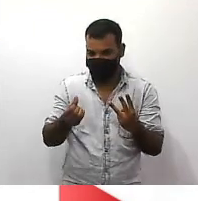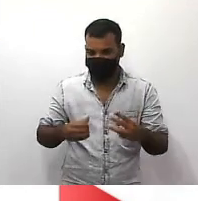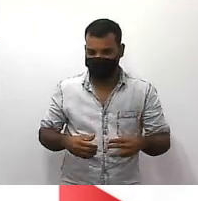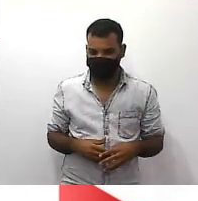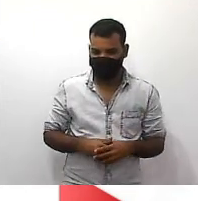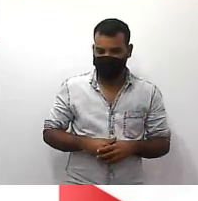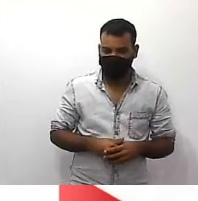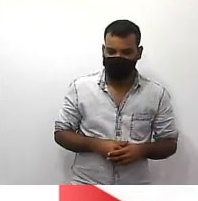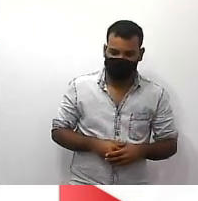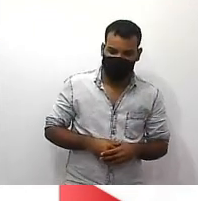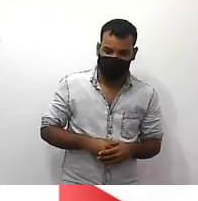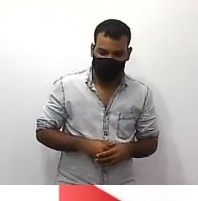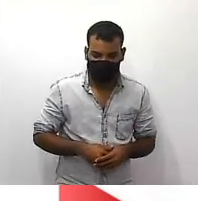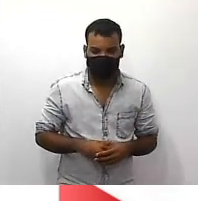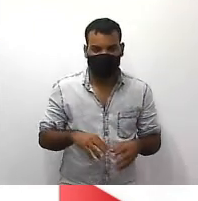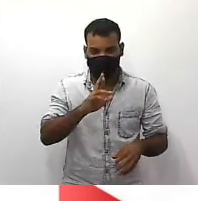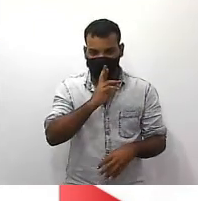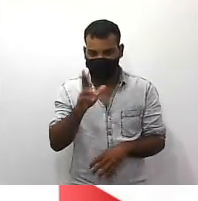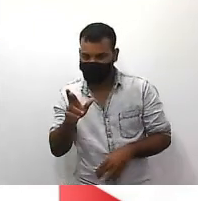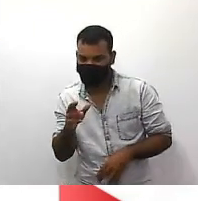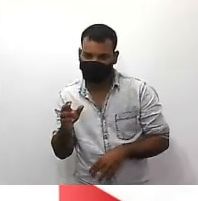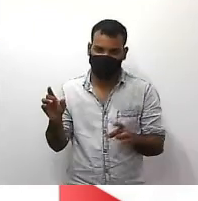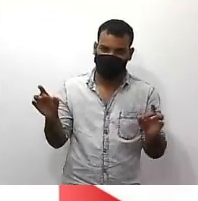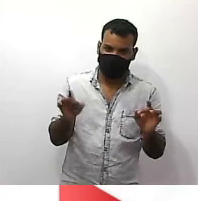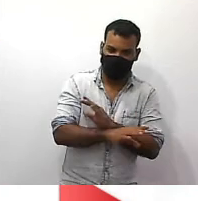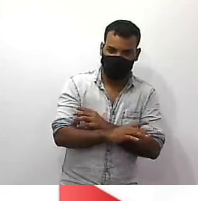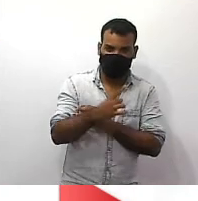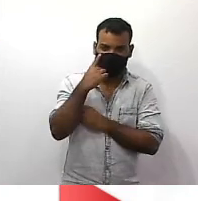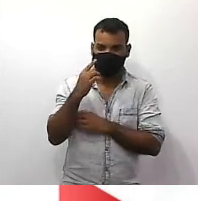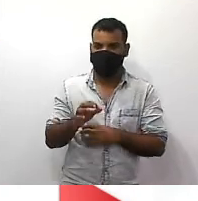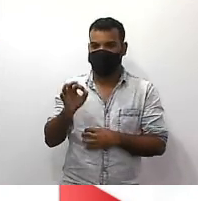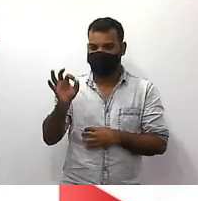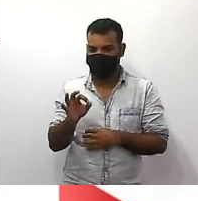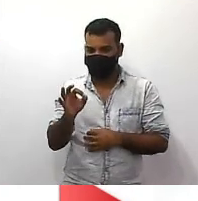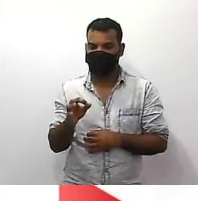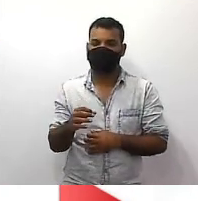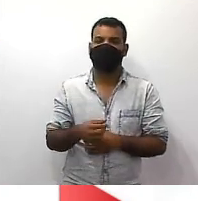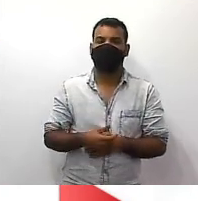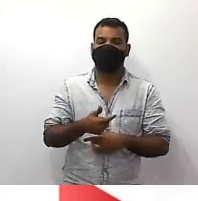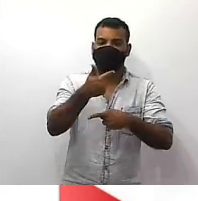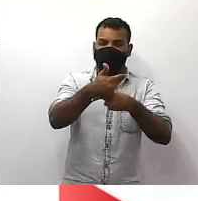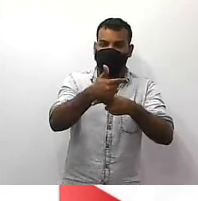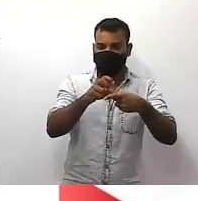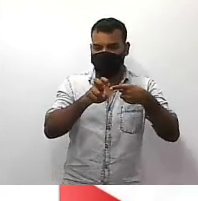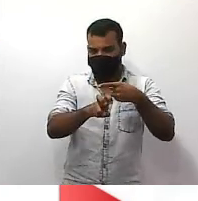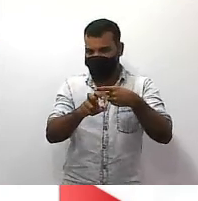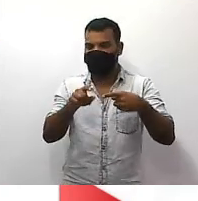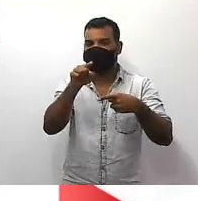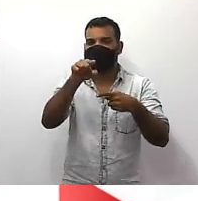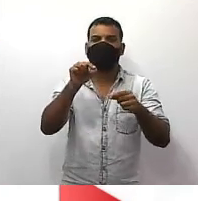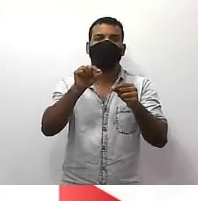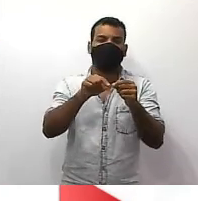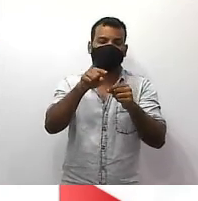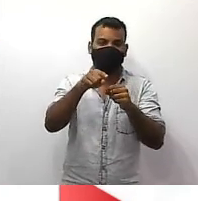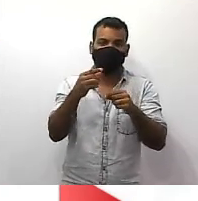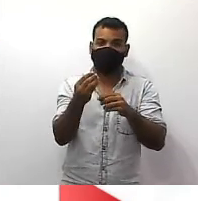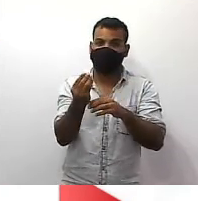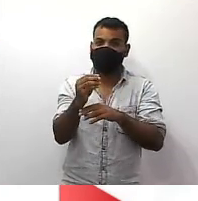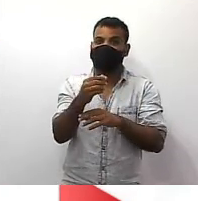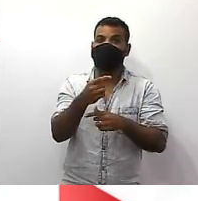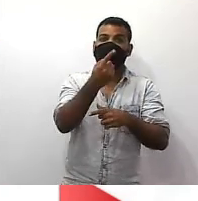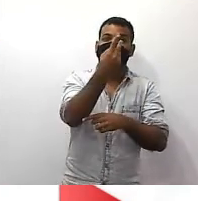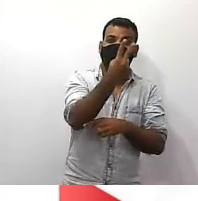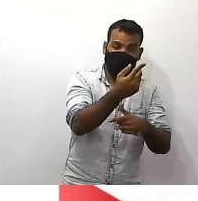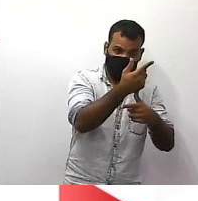a para vocês a solução completa a porcentagem 2 dividido por 5 você faz o quociente dividido